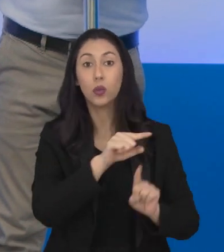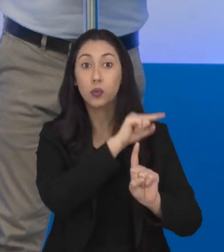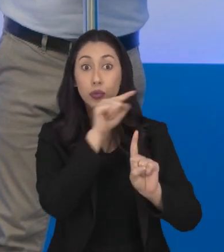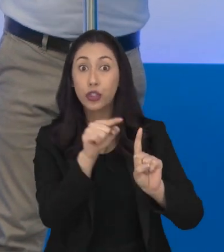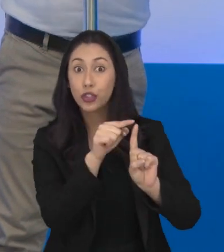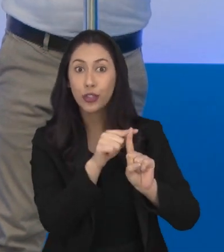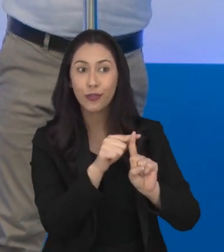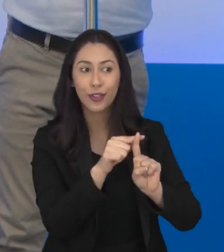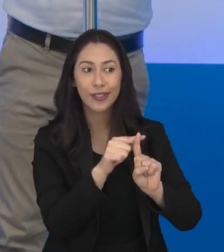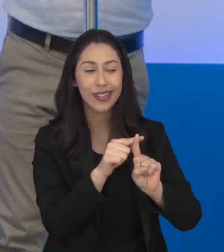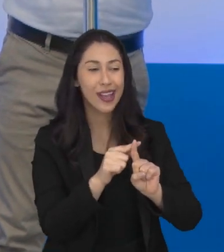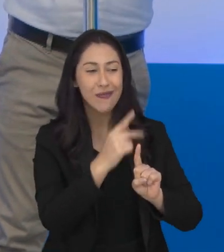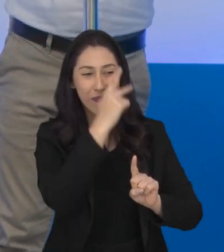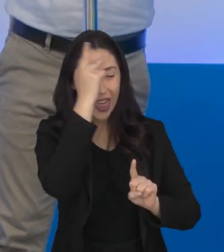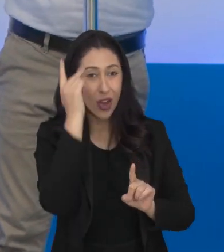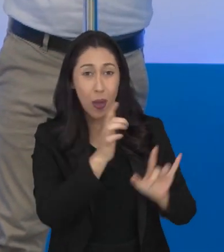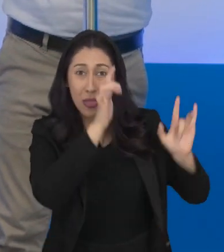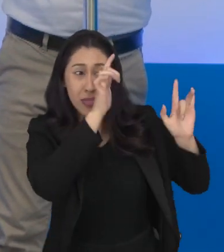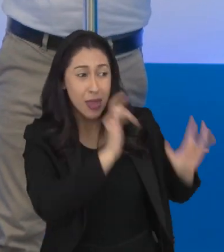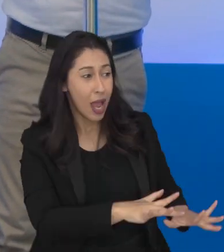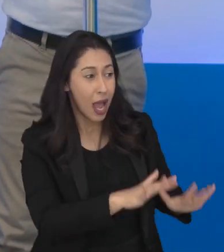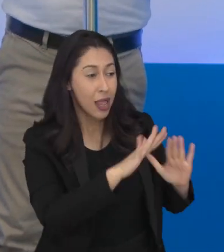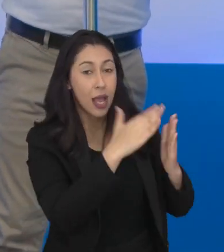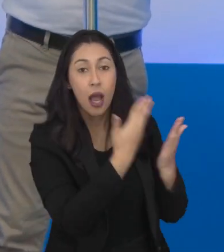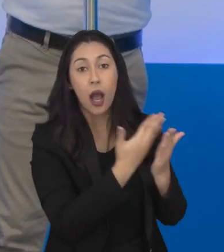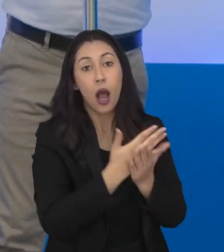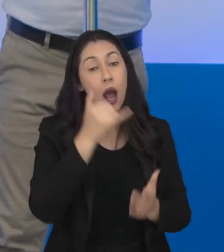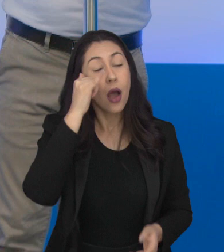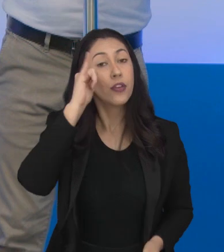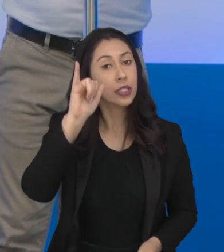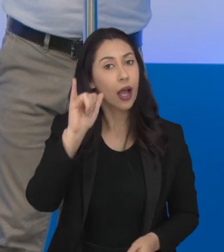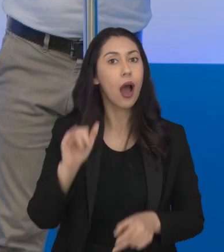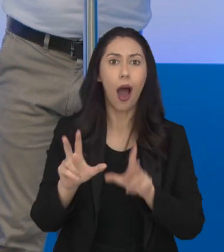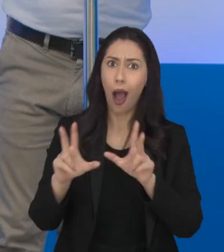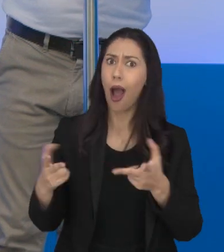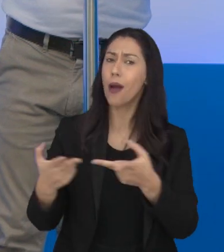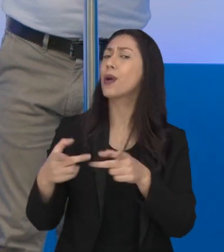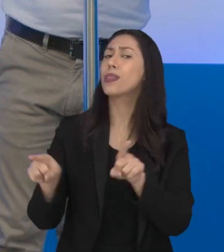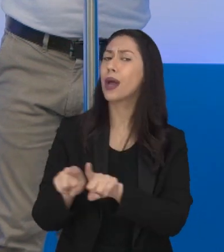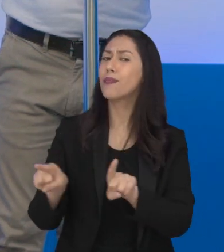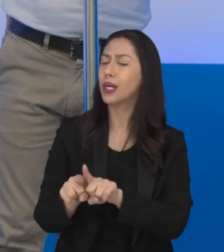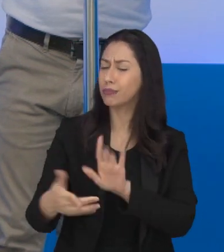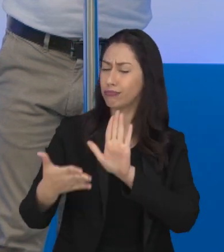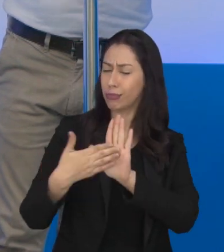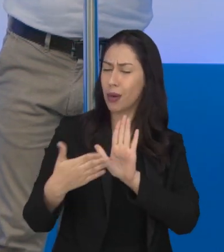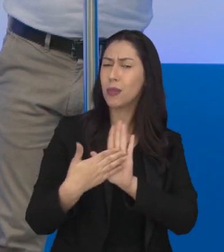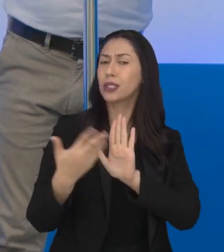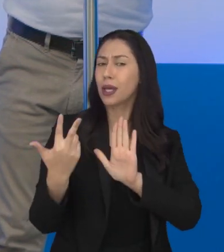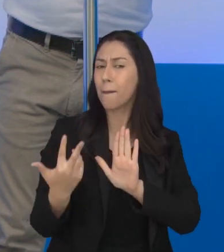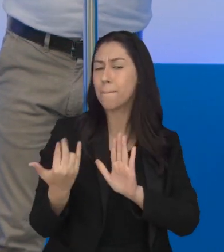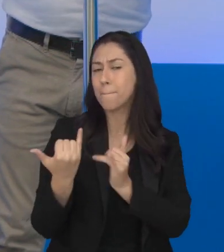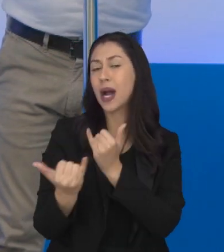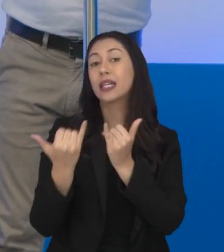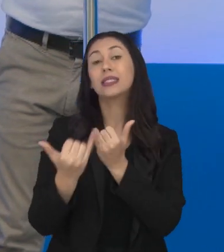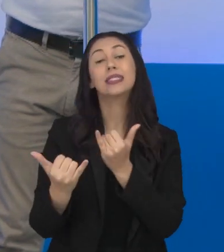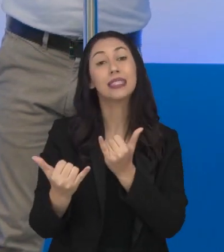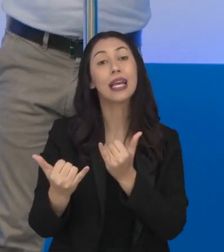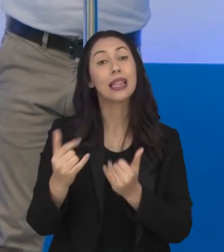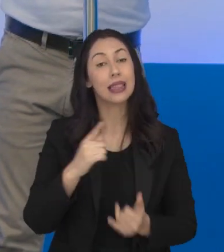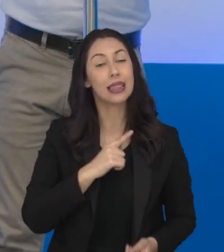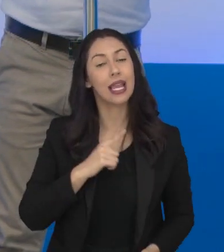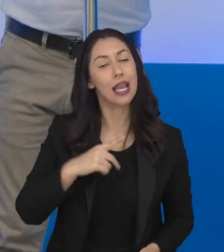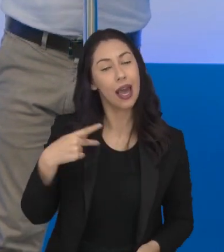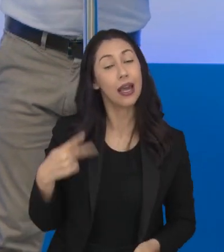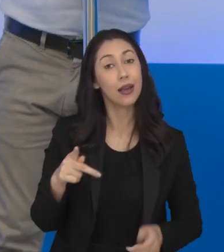evasão escolar e ampliar o acesso aos estudos. A Câmara defende propostas voltadas para educação e, inclusive, uma proposta semelhante